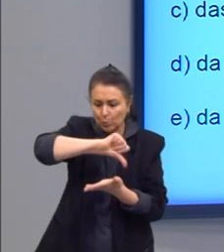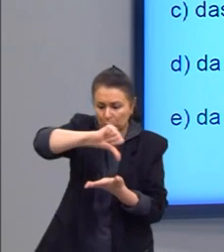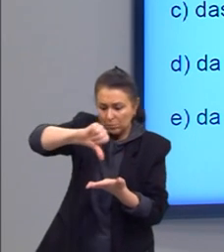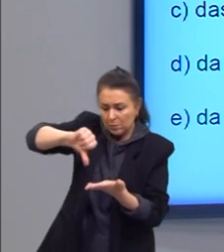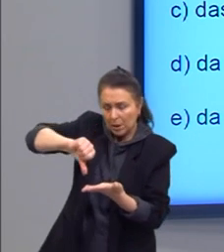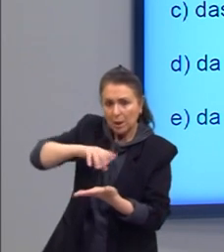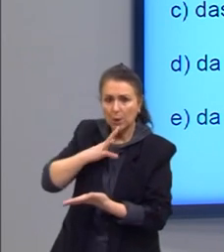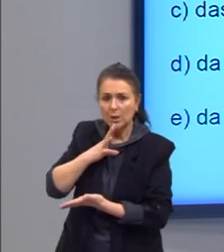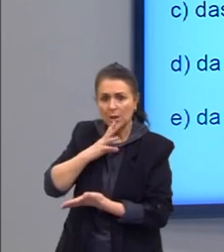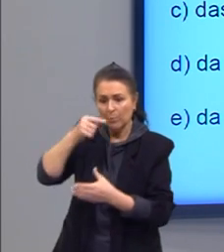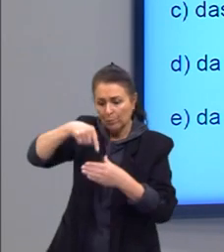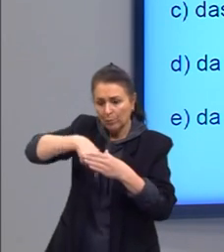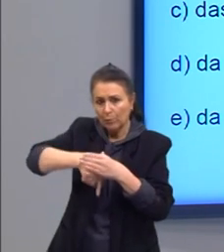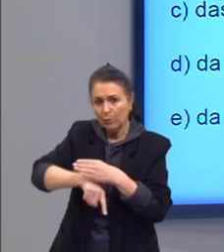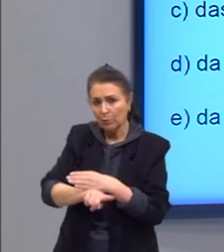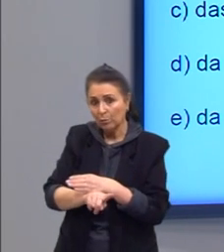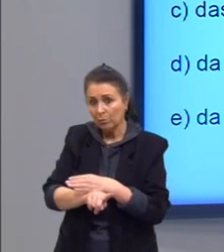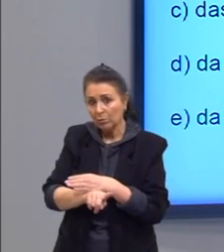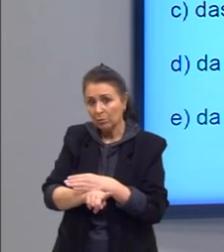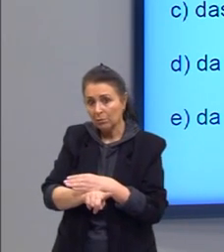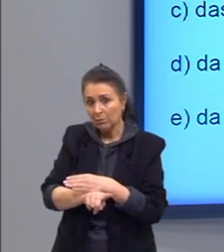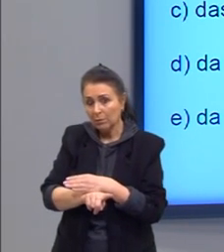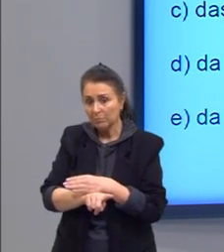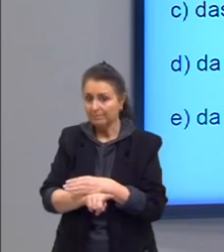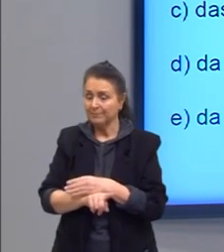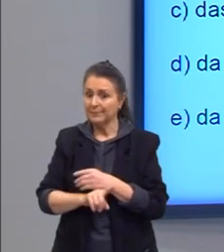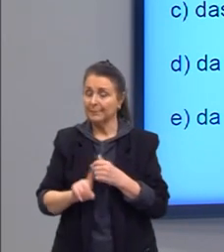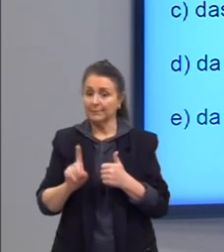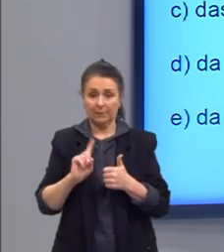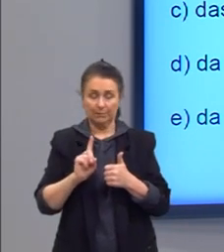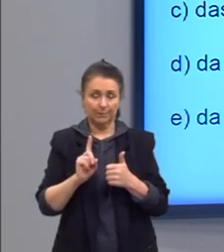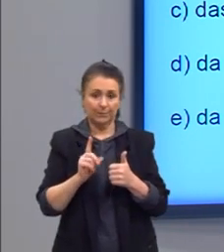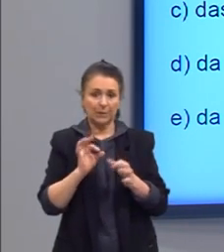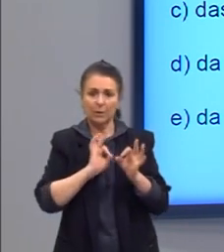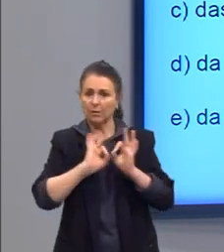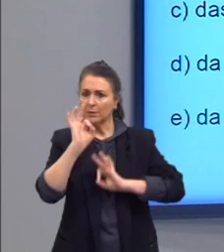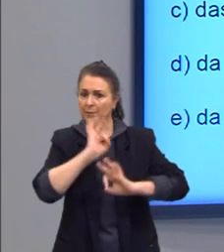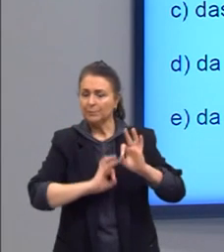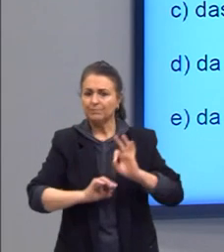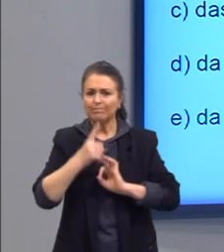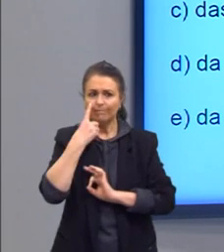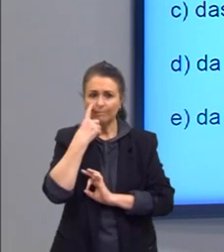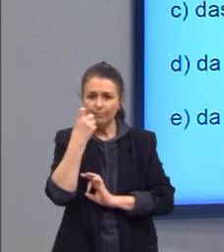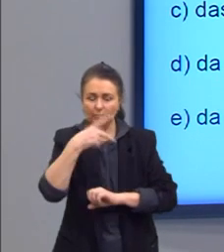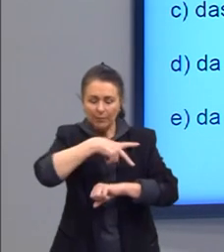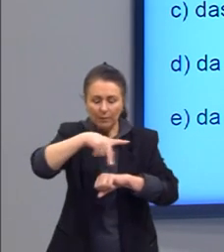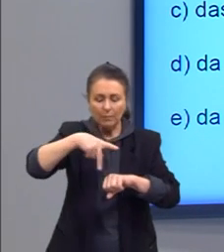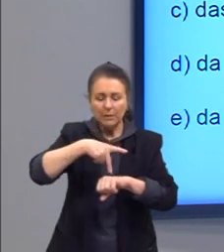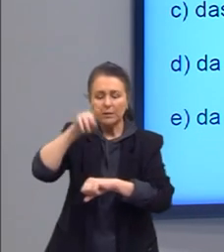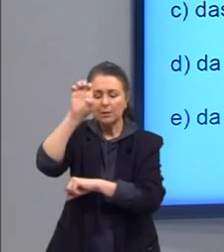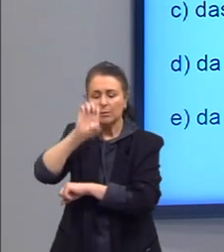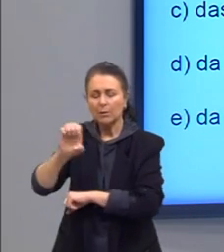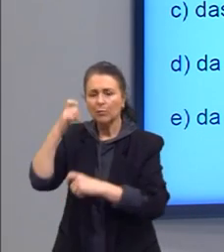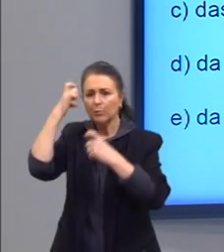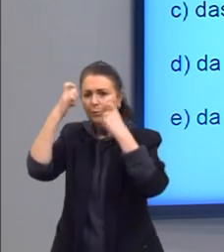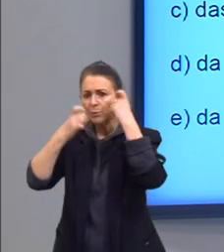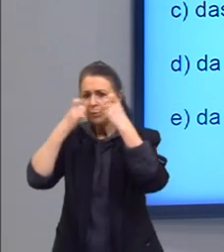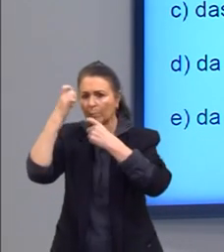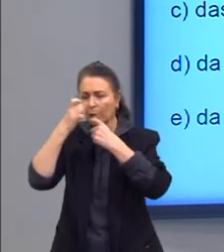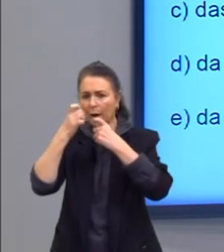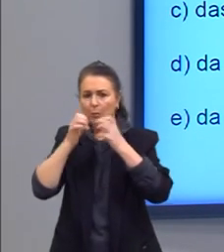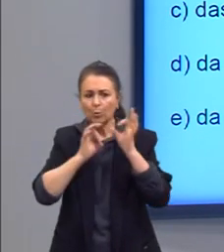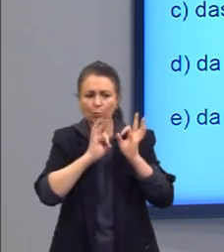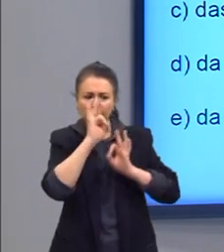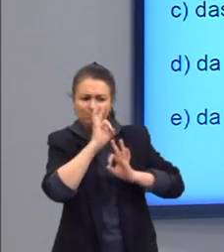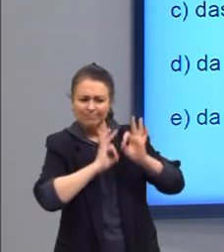tá relacionado à questão de recente demarcação. Dos interesses dos países europeus preocupados com a partilha dos